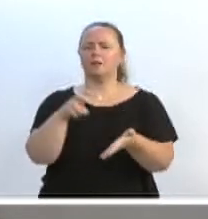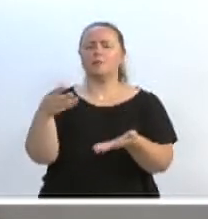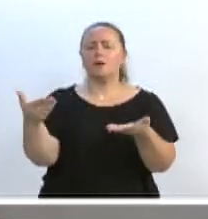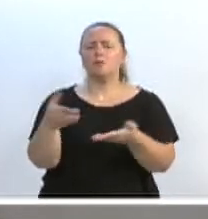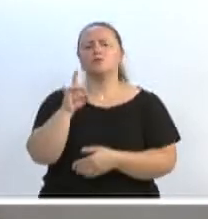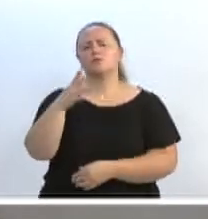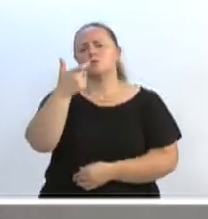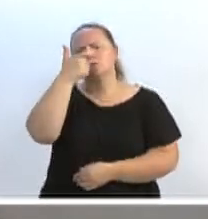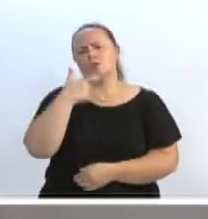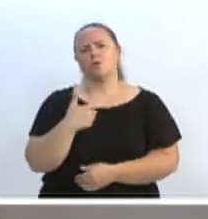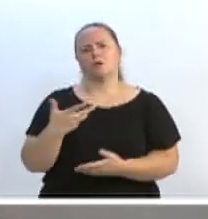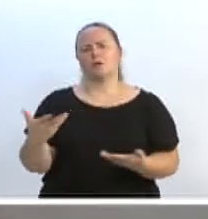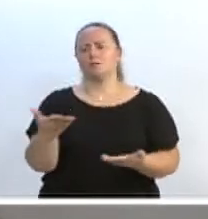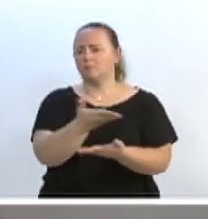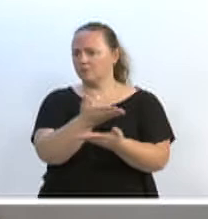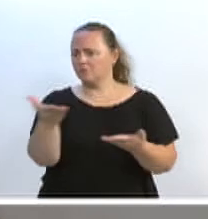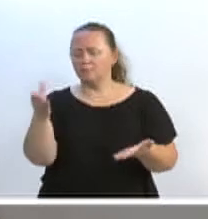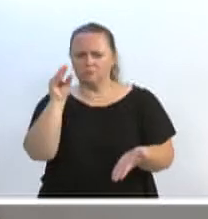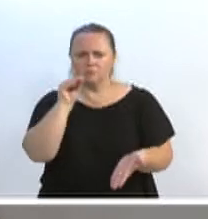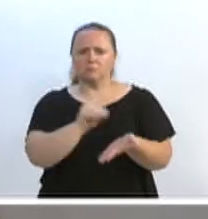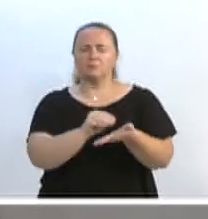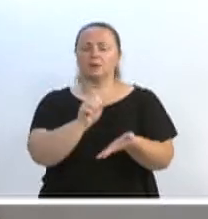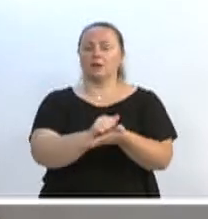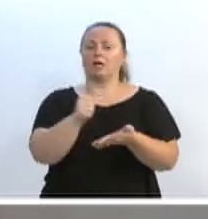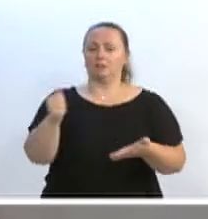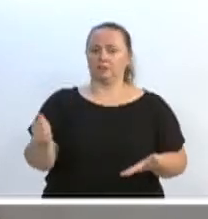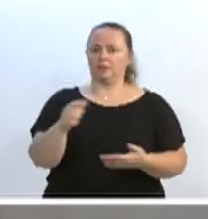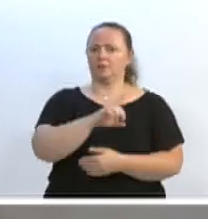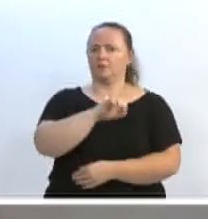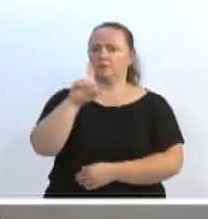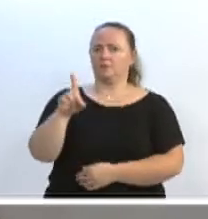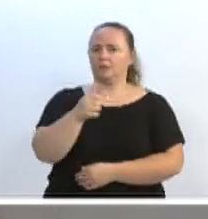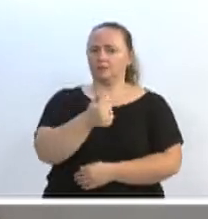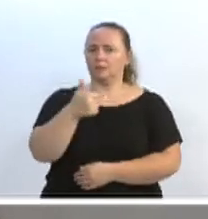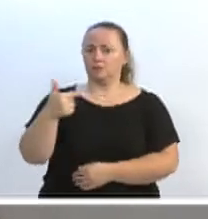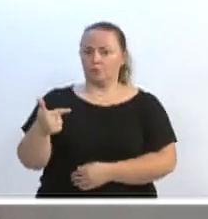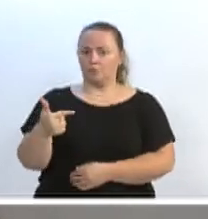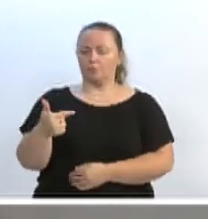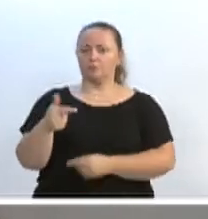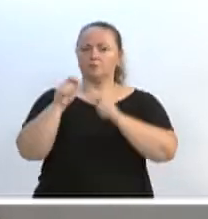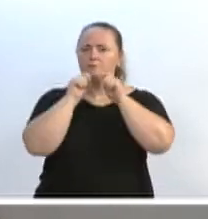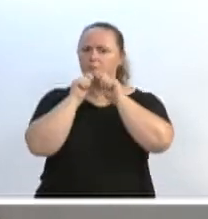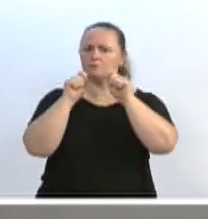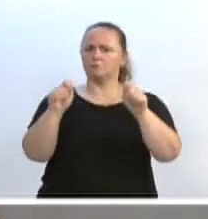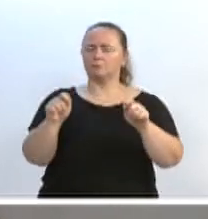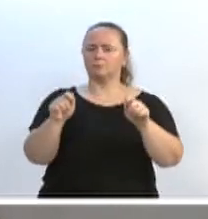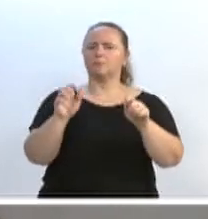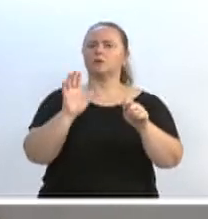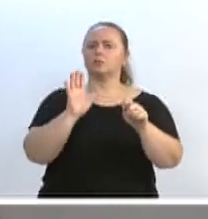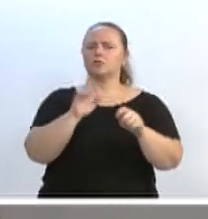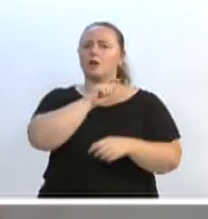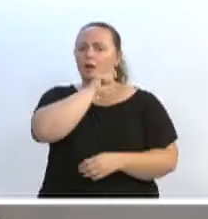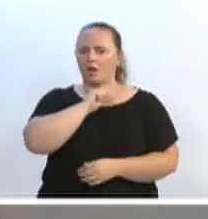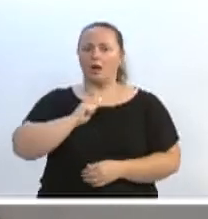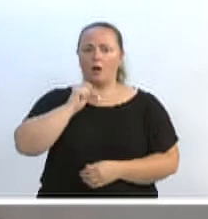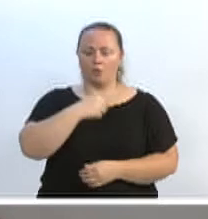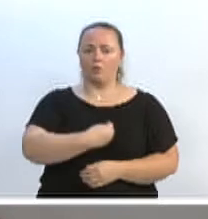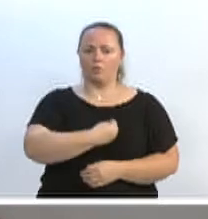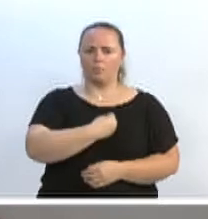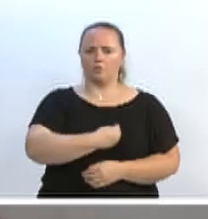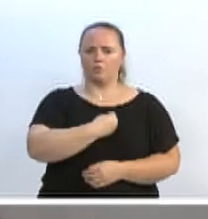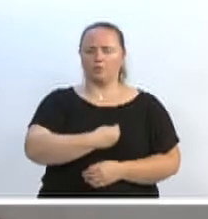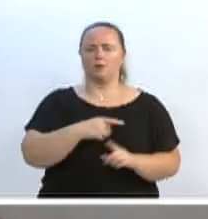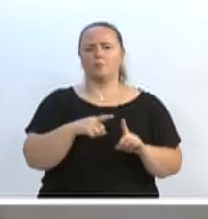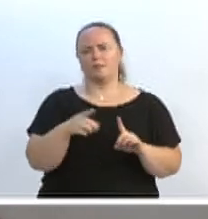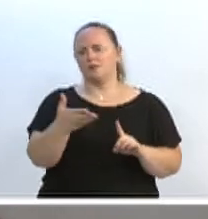quero que vocês incluem na sua agenda. Dia 12, só a assessoria do vereador Ricardo esteve presente. Eu gostaria de que